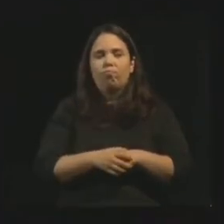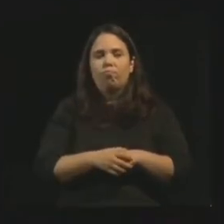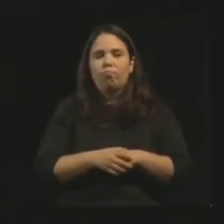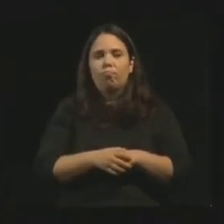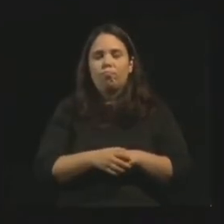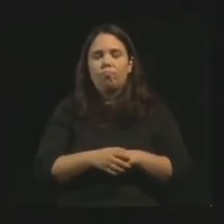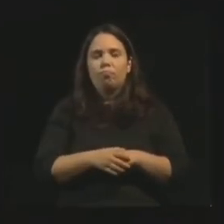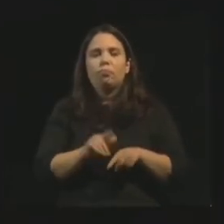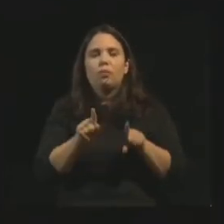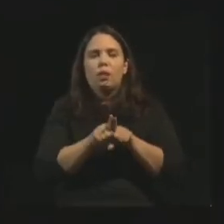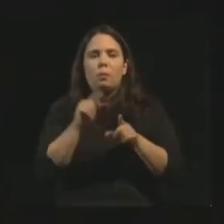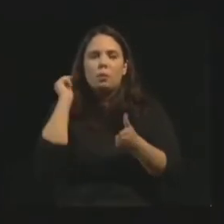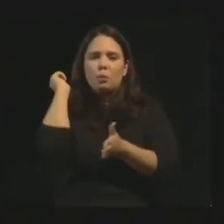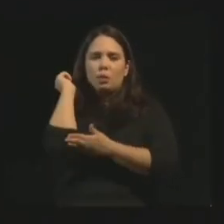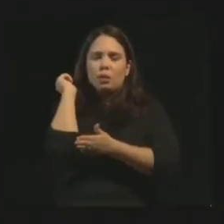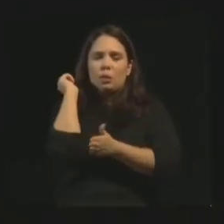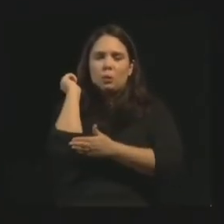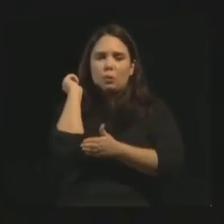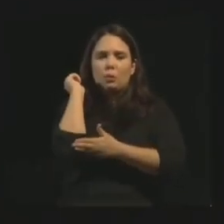do ciúme